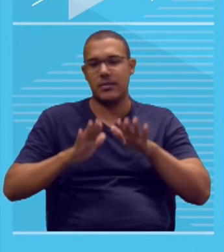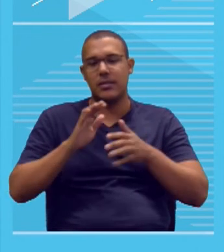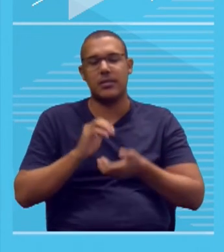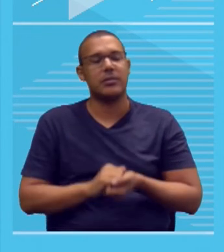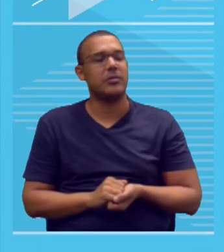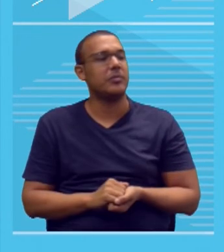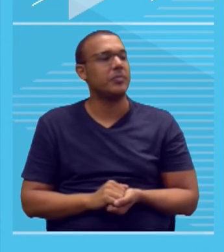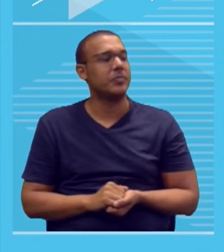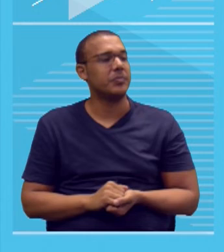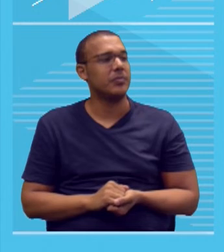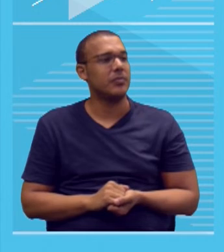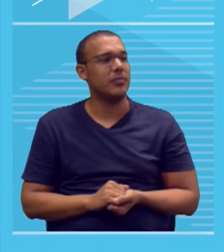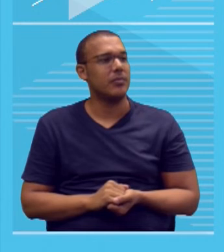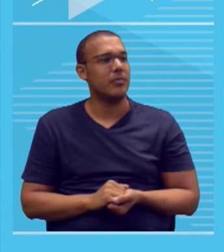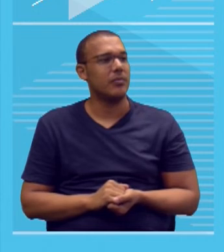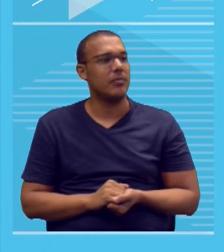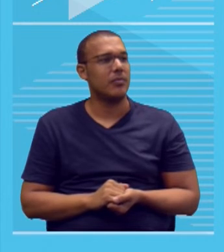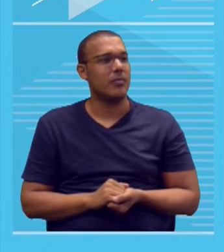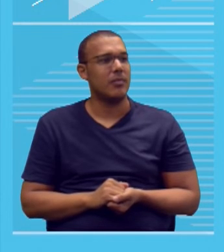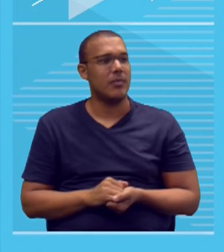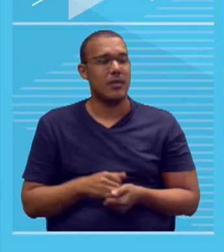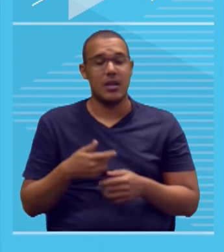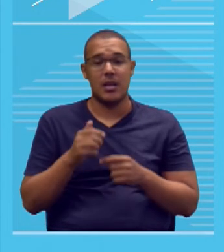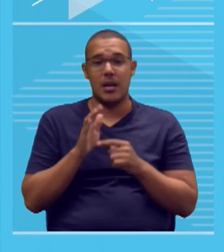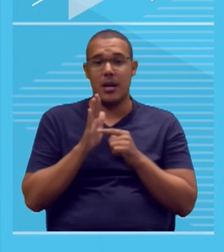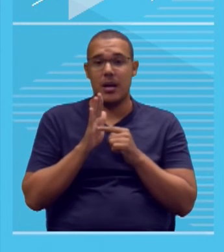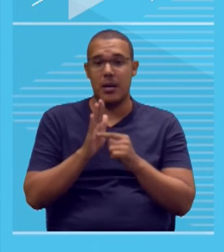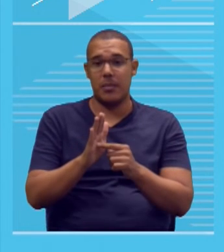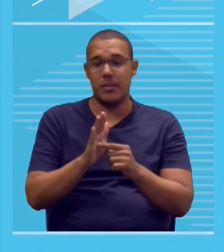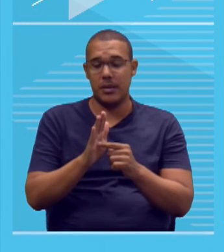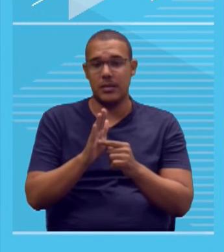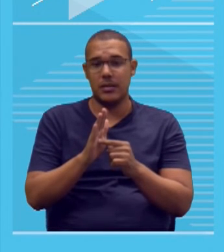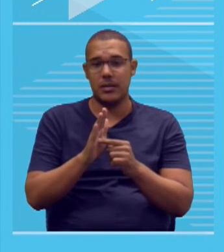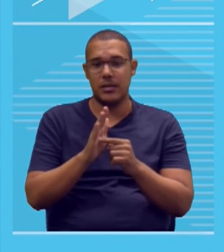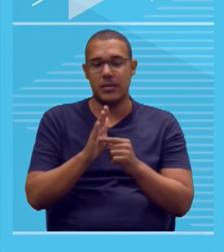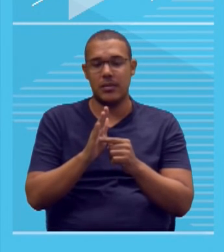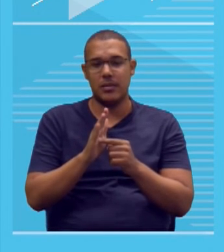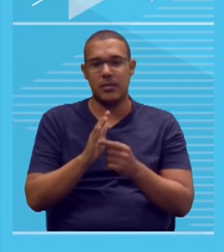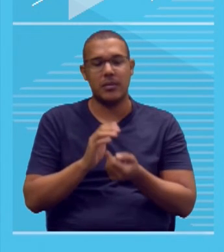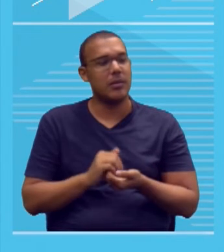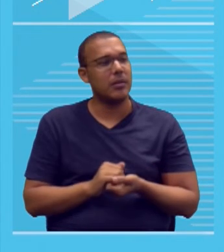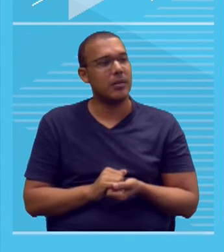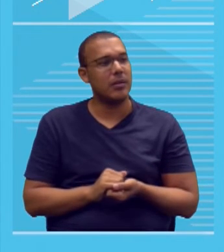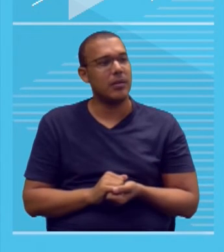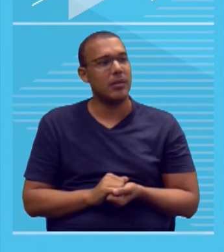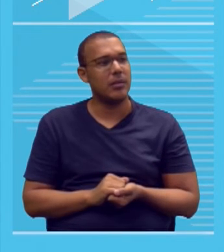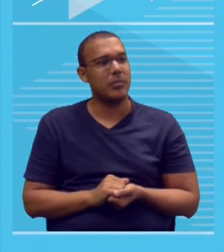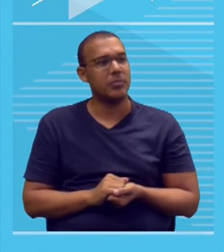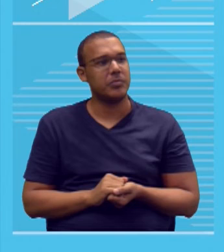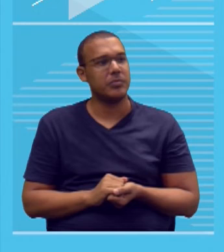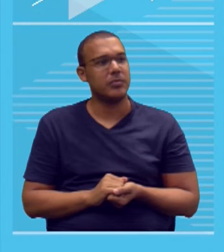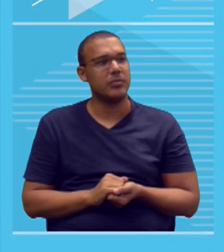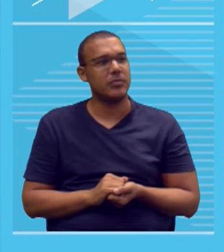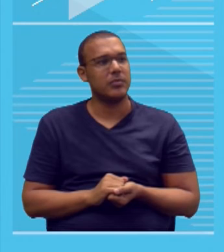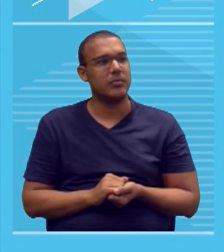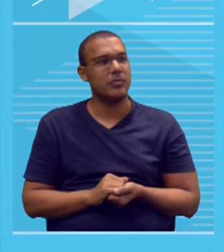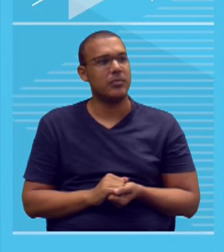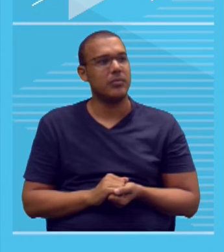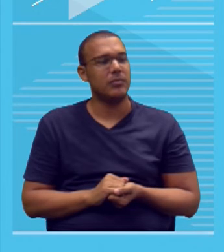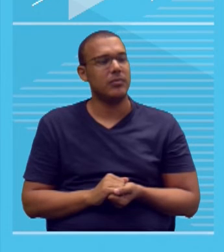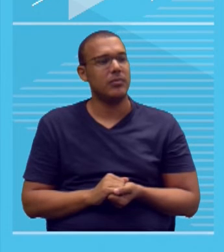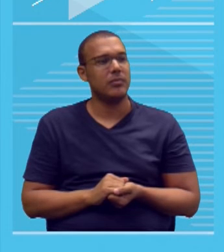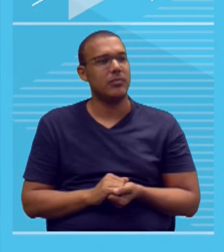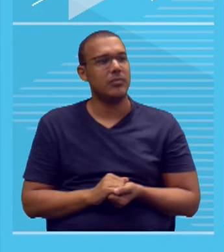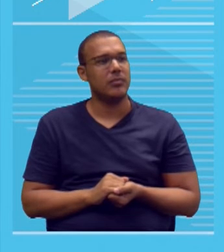e vem, apresentando proposta de intervenção, é a famosa conclusão, eu já apontei aqui para você, que é sobre o que